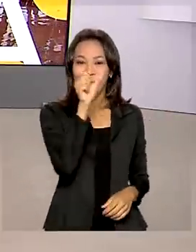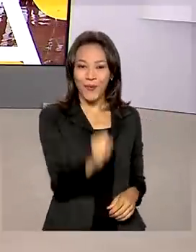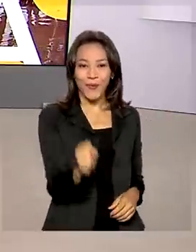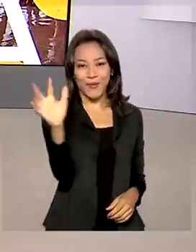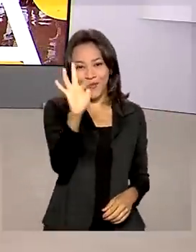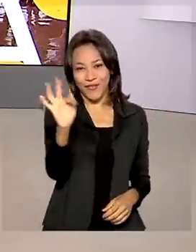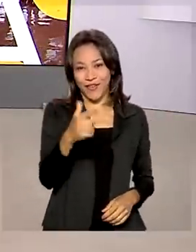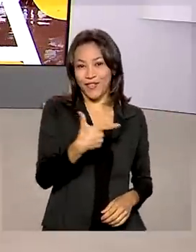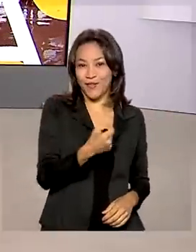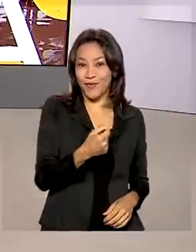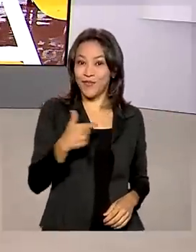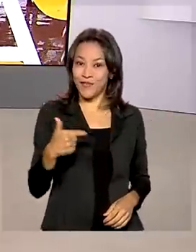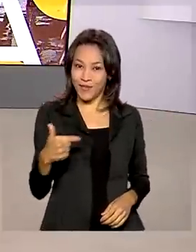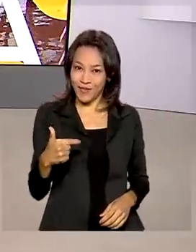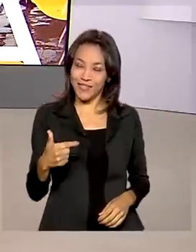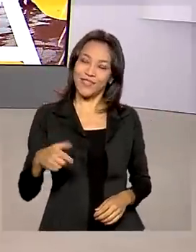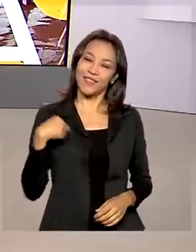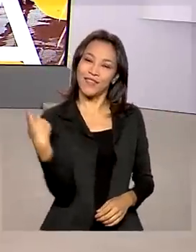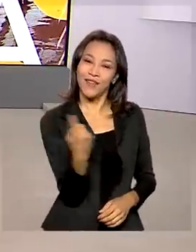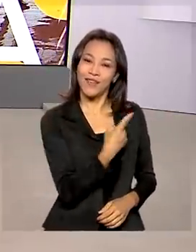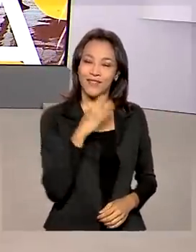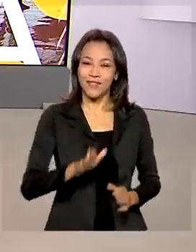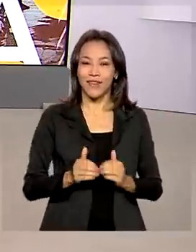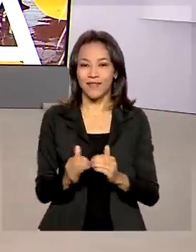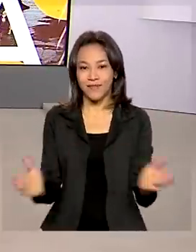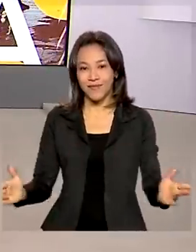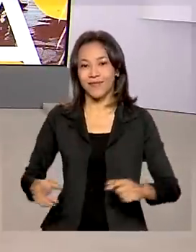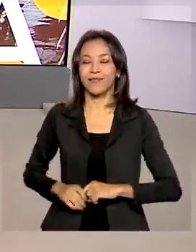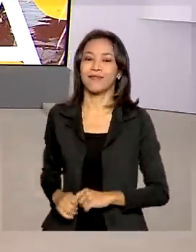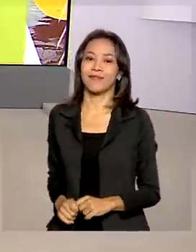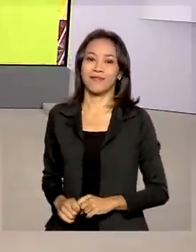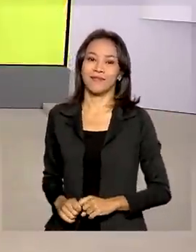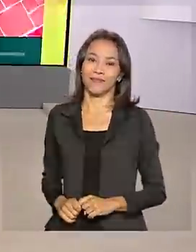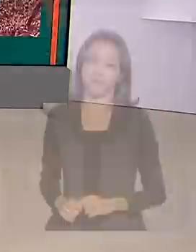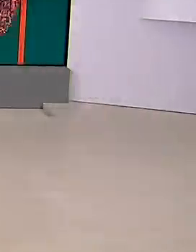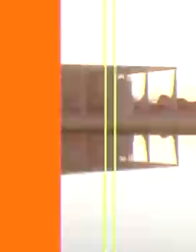fevereiro de 2022, o Brasil em Dia já está no ar.